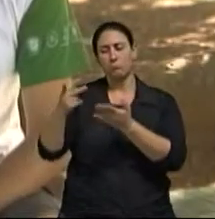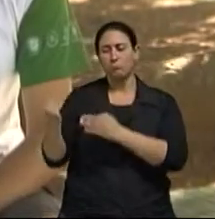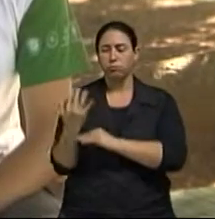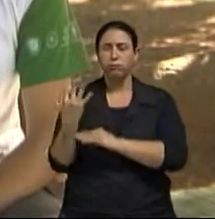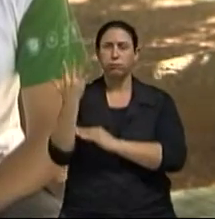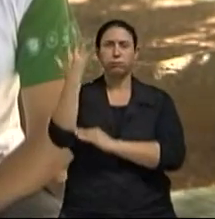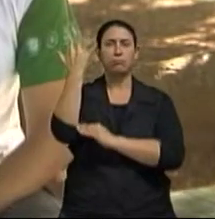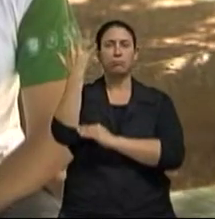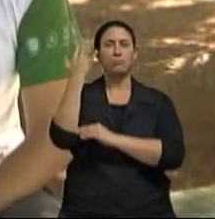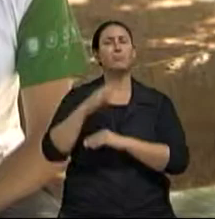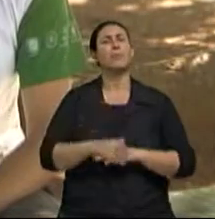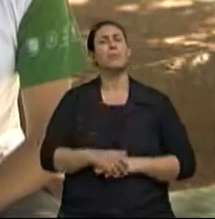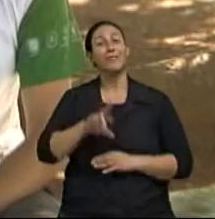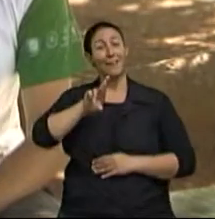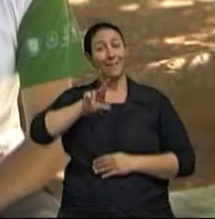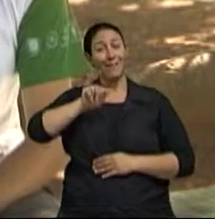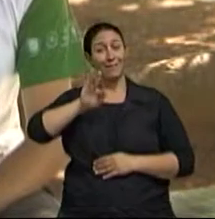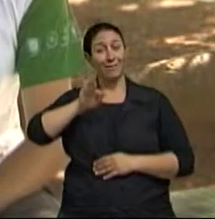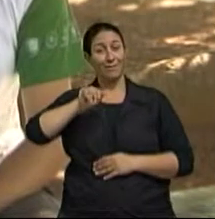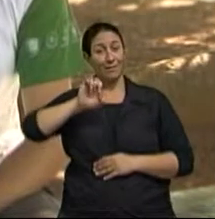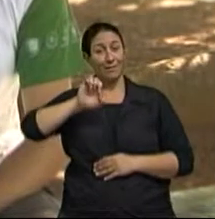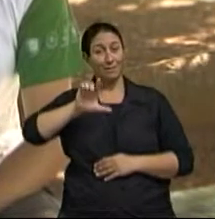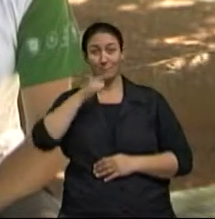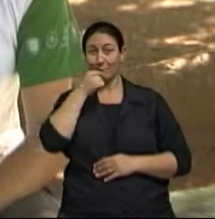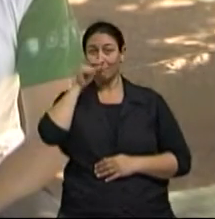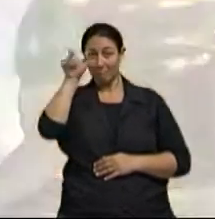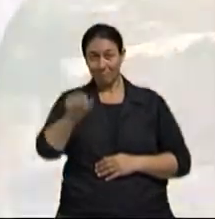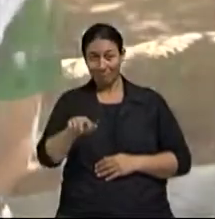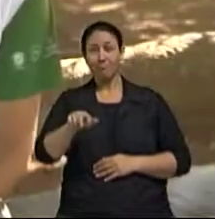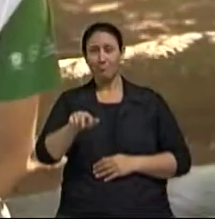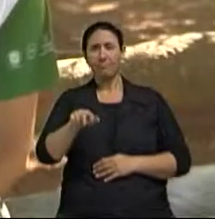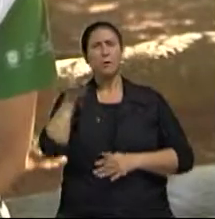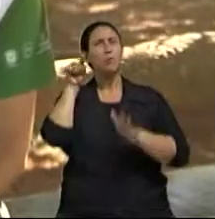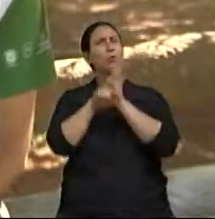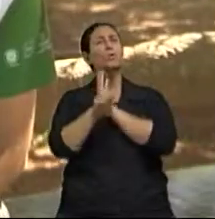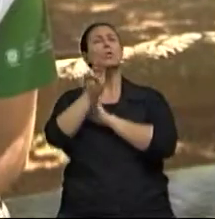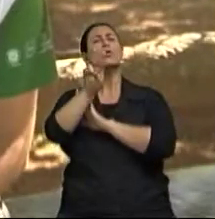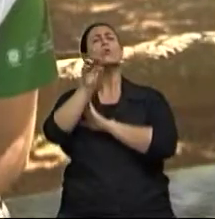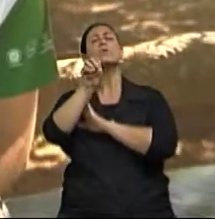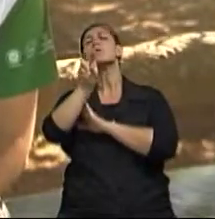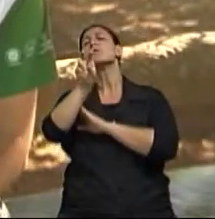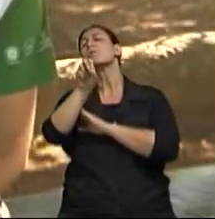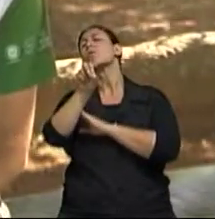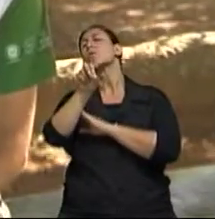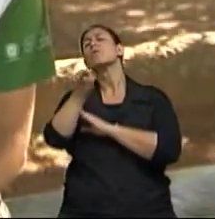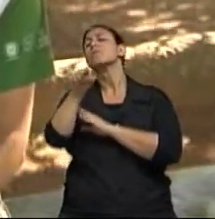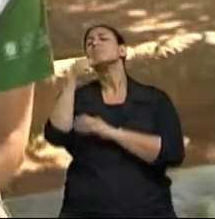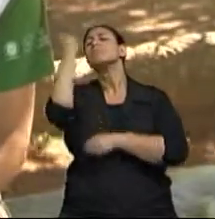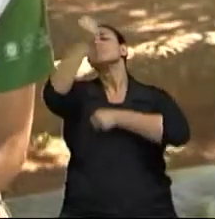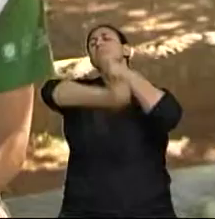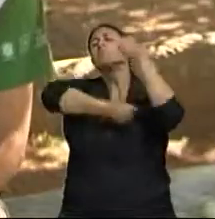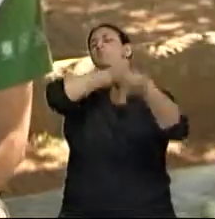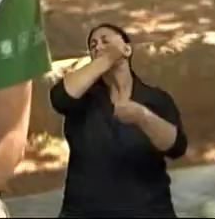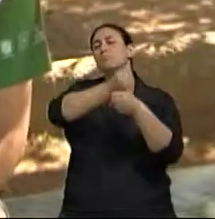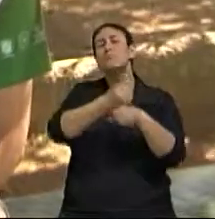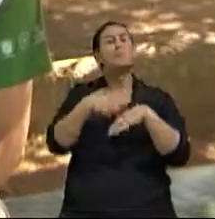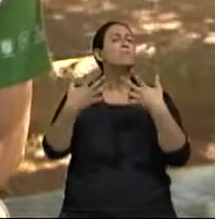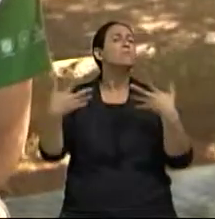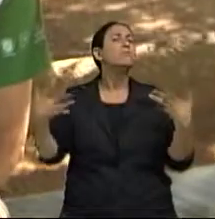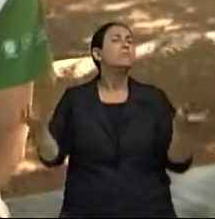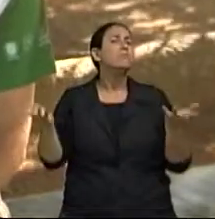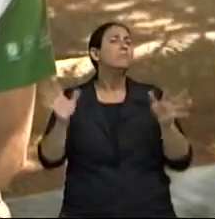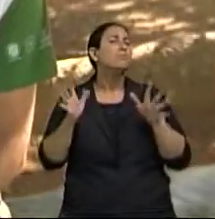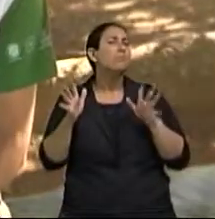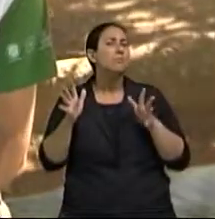final, Rafael questiona o ano de 2050 Lá em 2050, qual vai ser o custo que eu vou ter